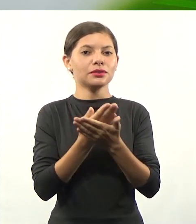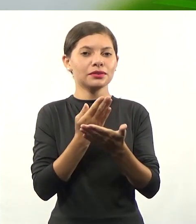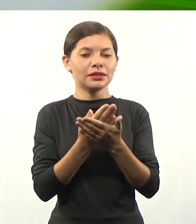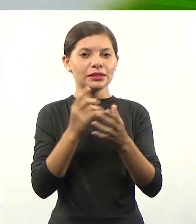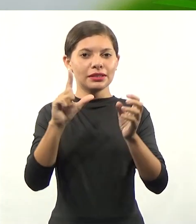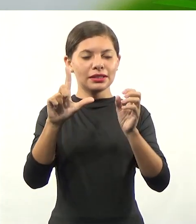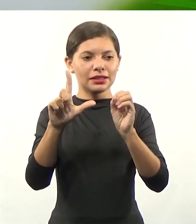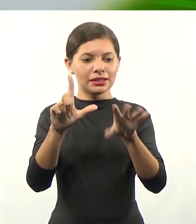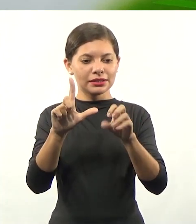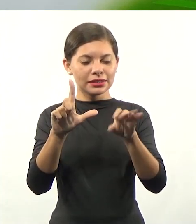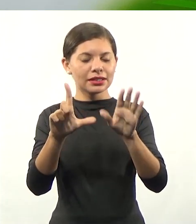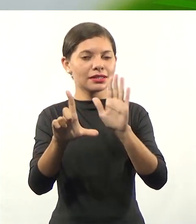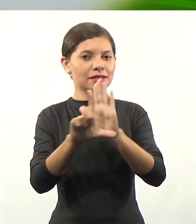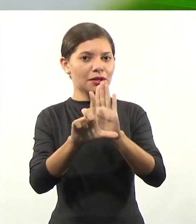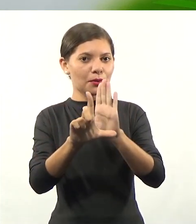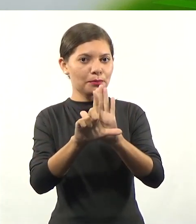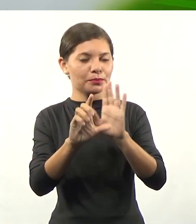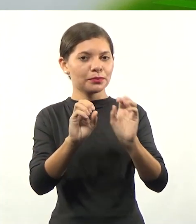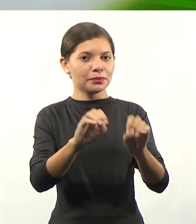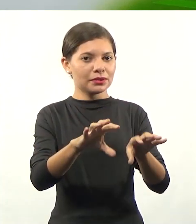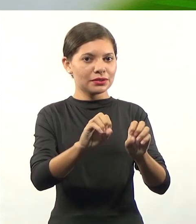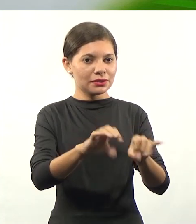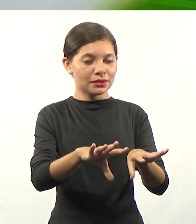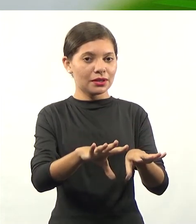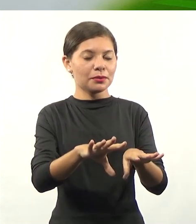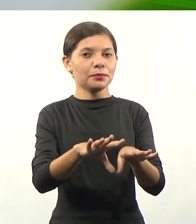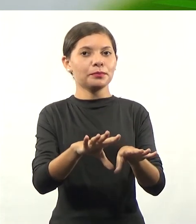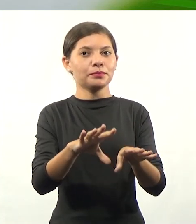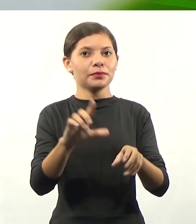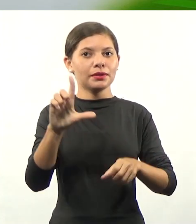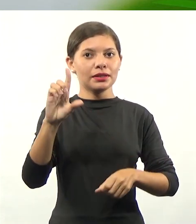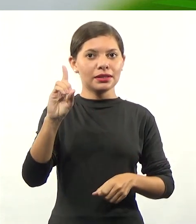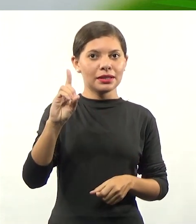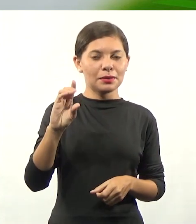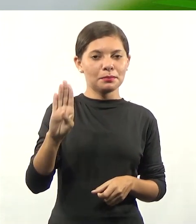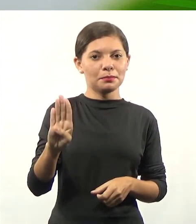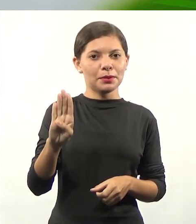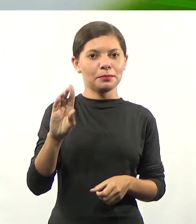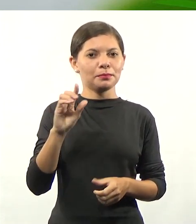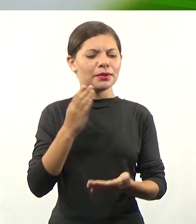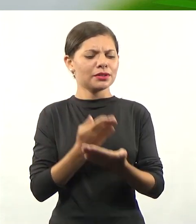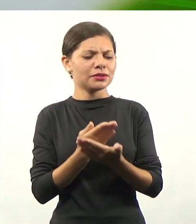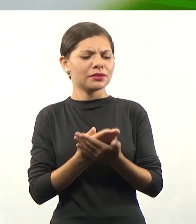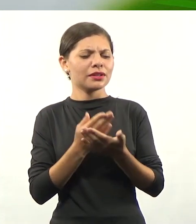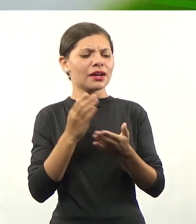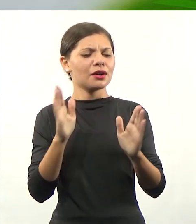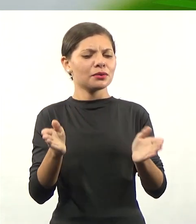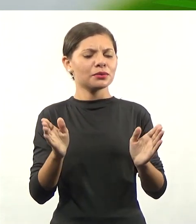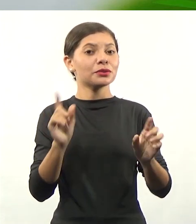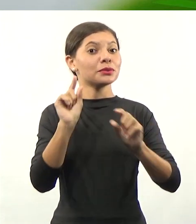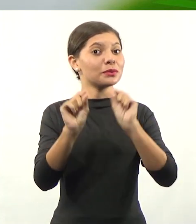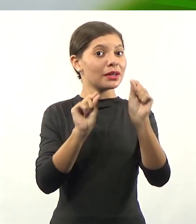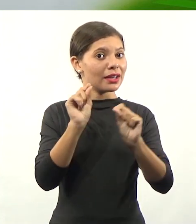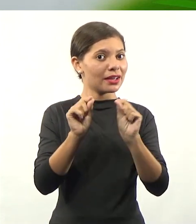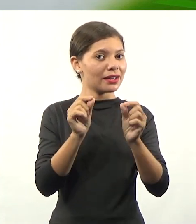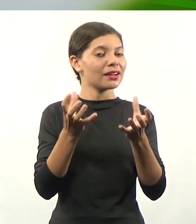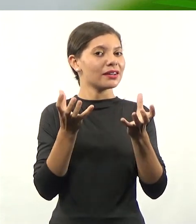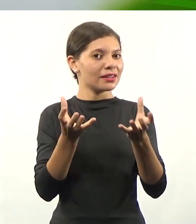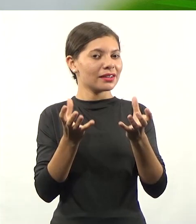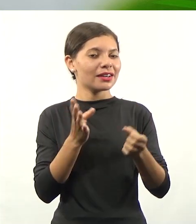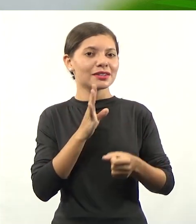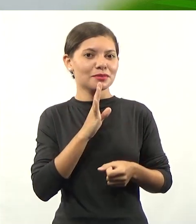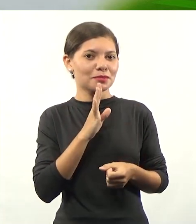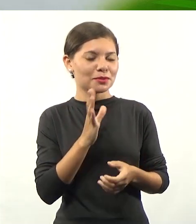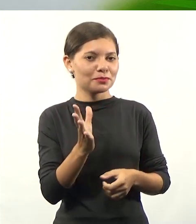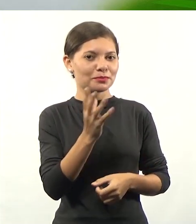educacional na trilha LDB. E o episódio de hoje é... Quer saber mais? Me